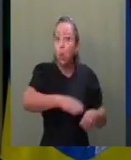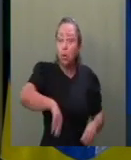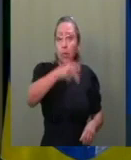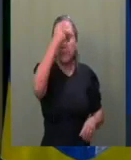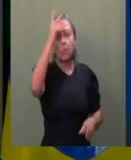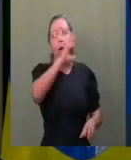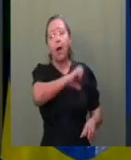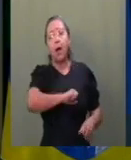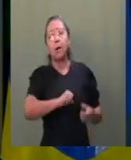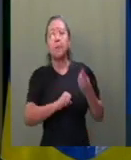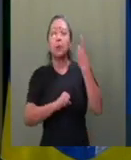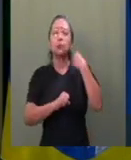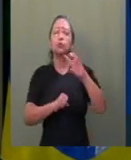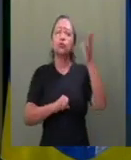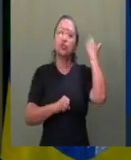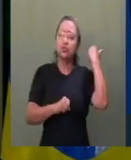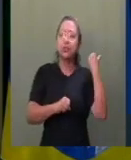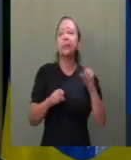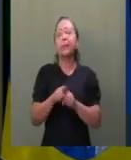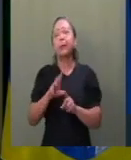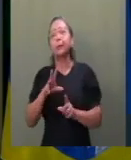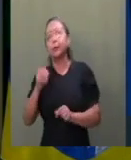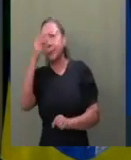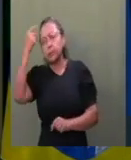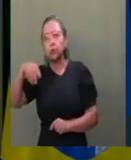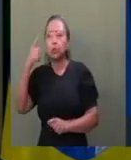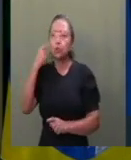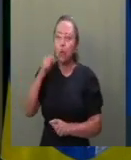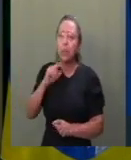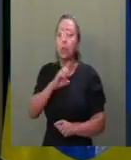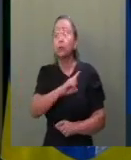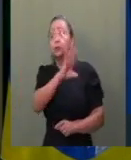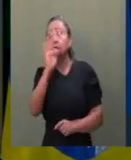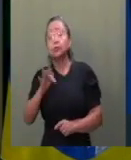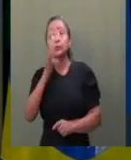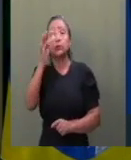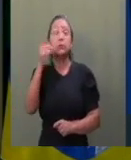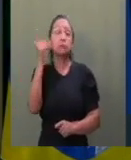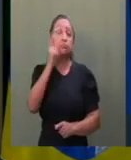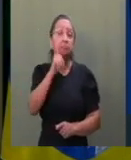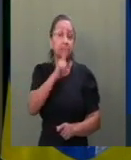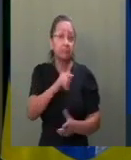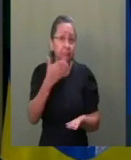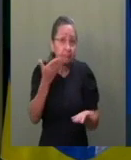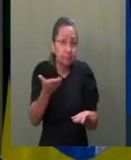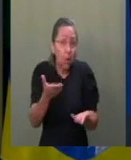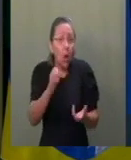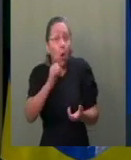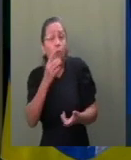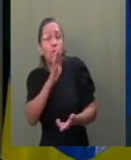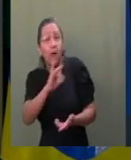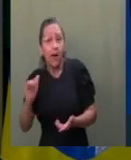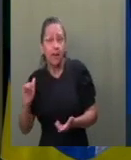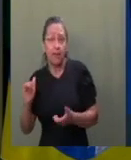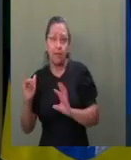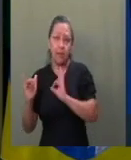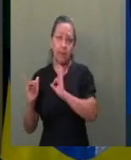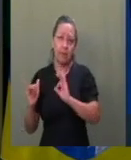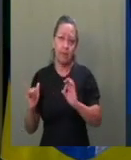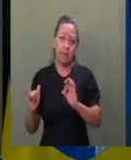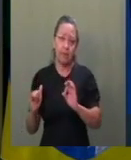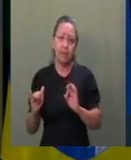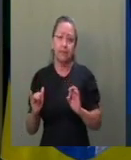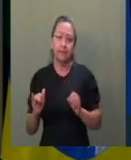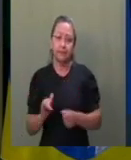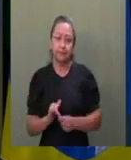um dia todo mundo chora. Um dia a gente chega e no outro vai embora. Dito